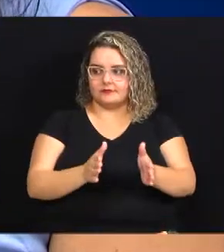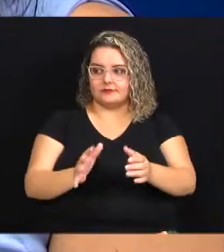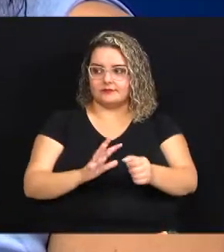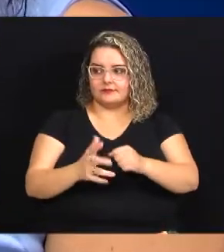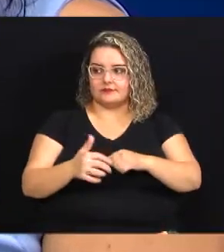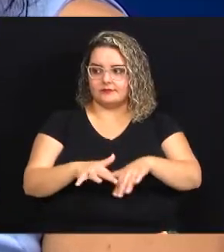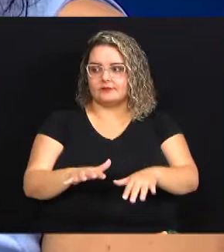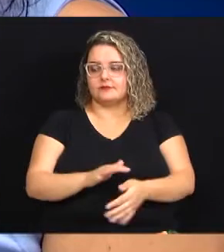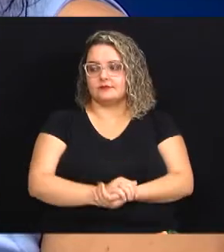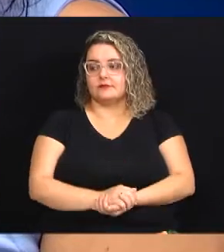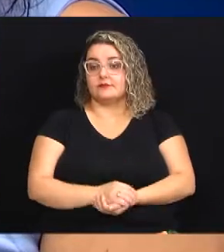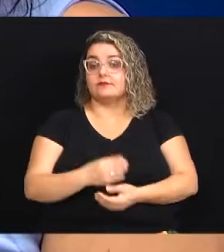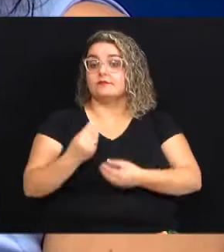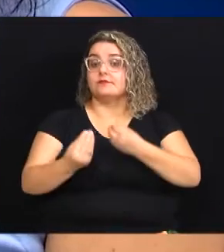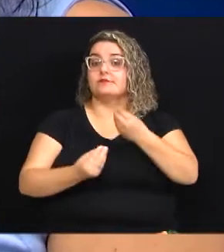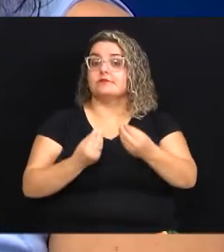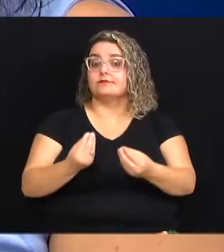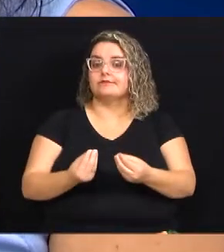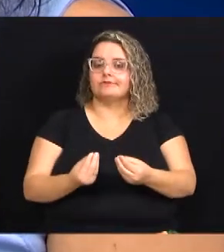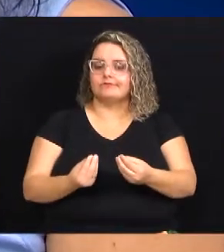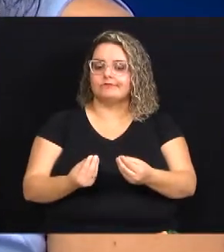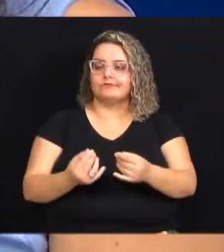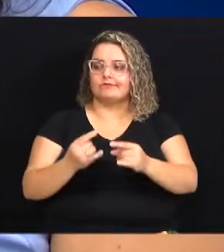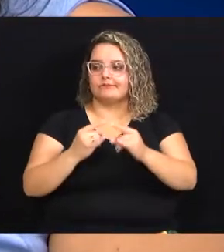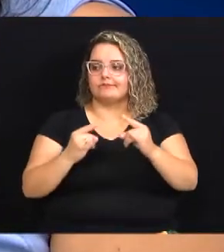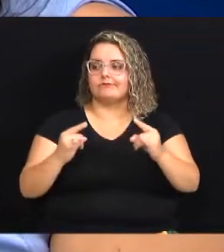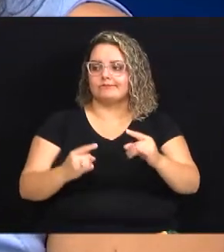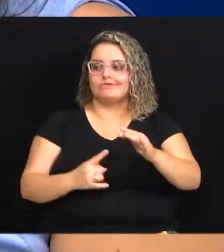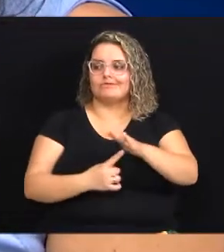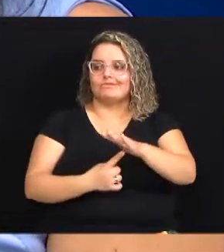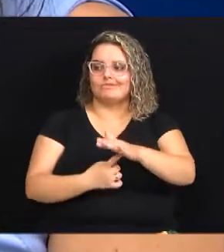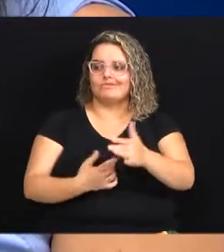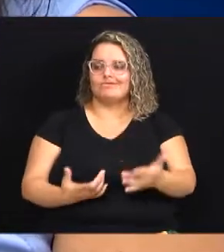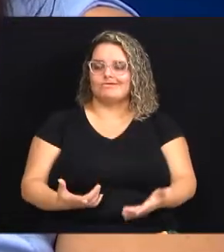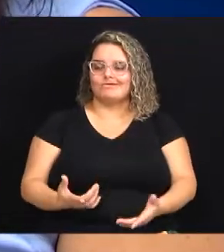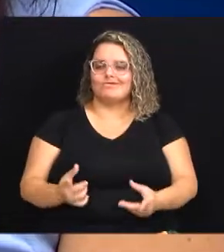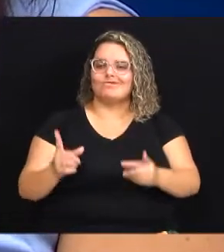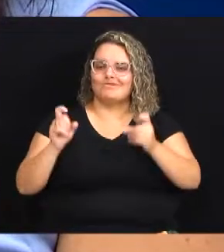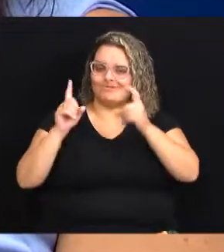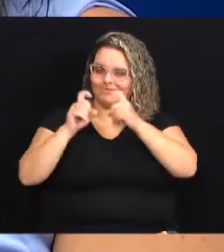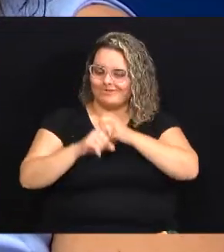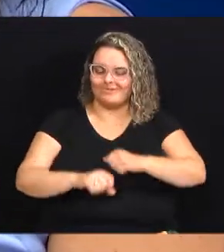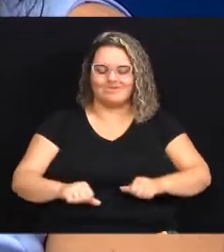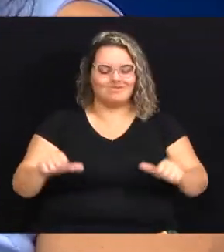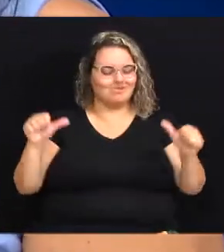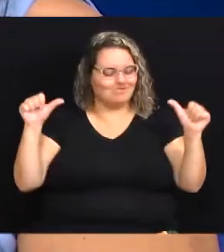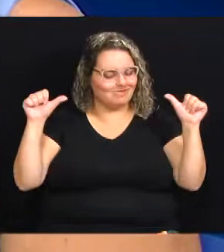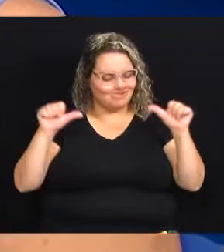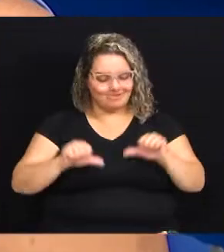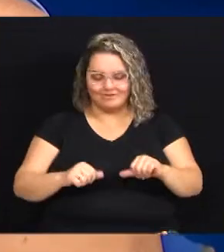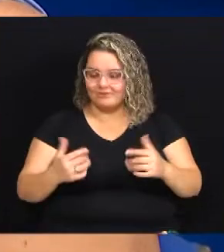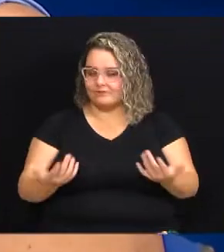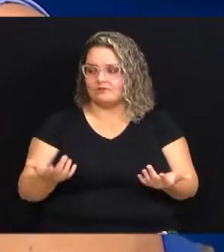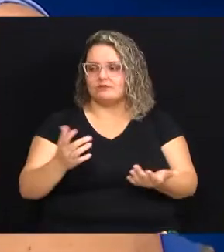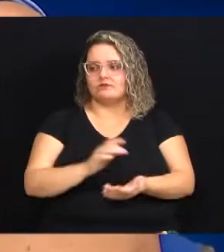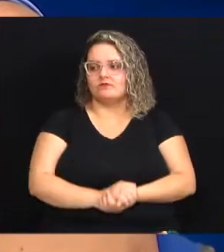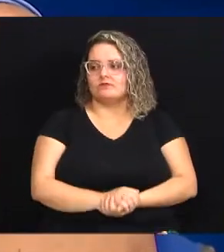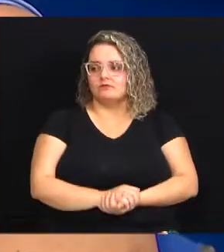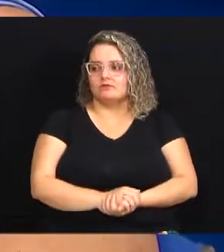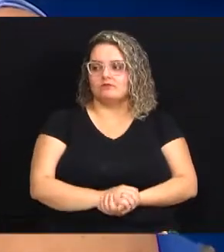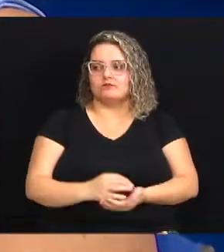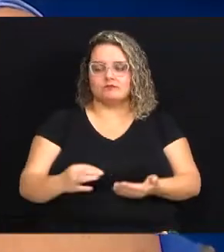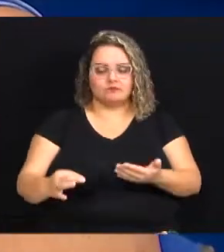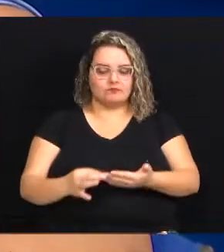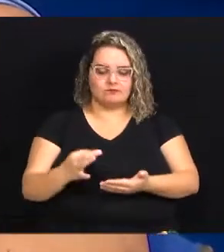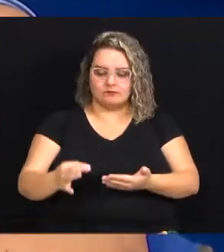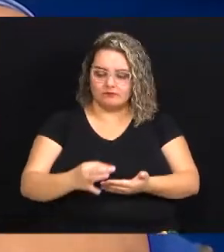a pandemia como foi ficar sem a feira ah foi foi muito ruim muito ruim aí eu